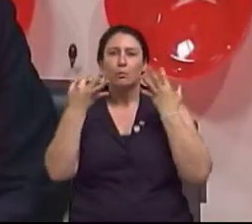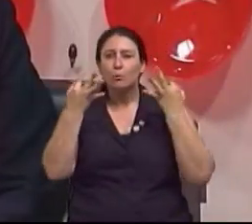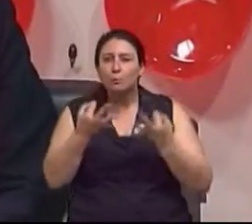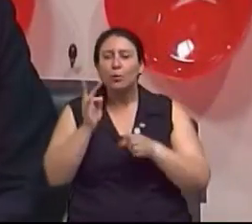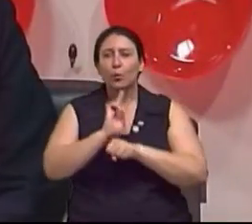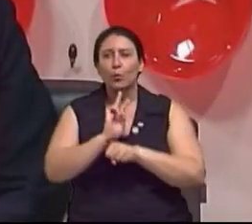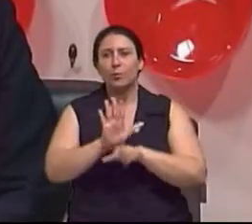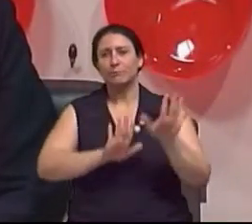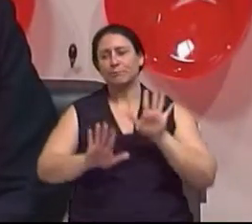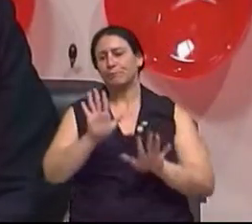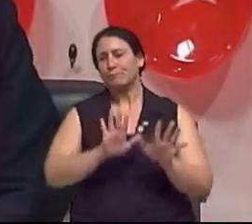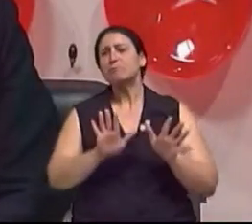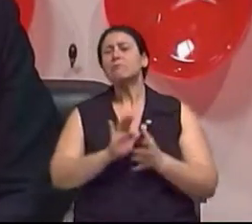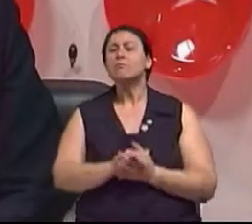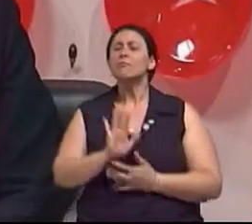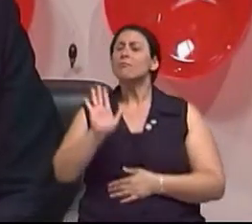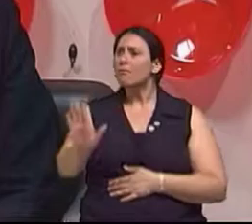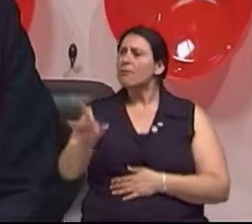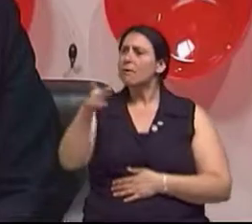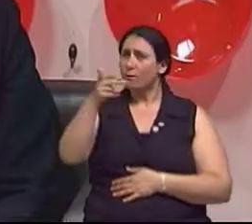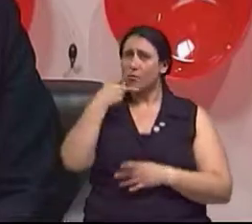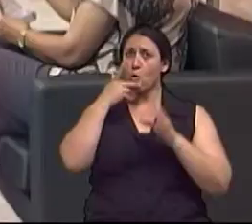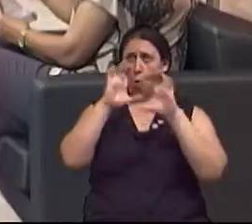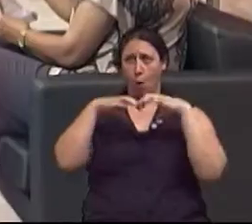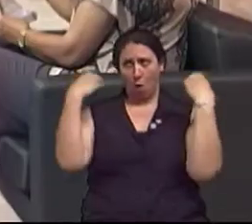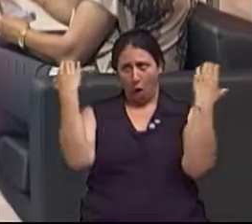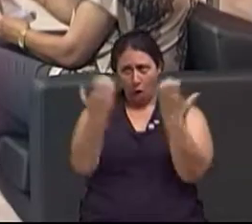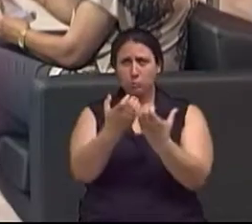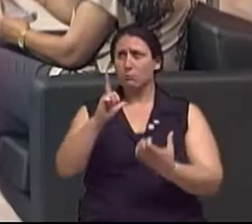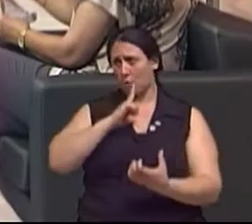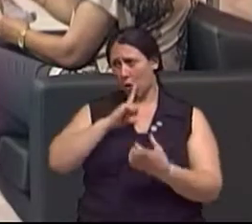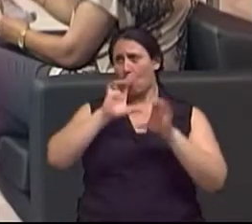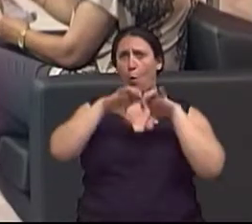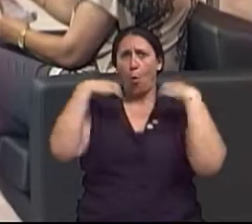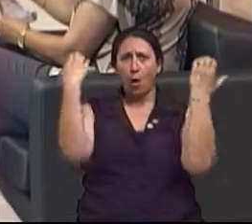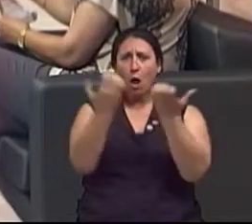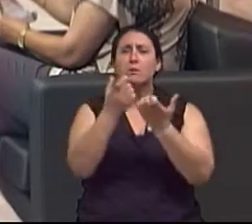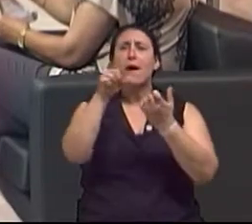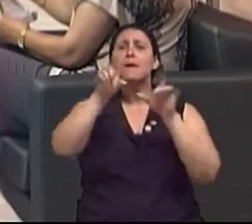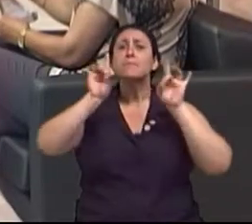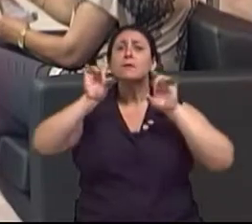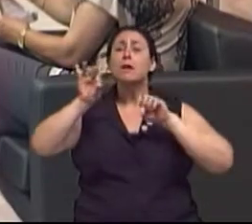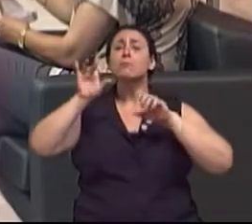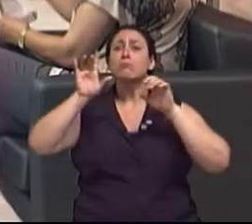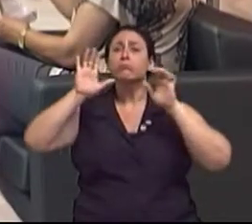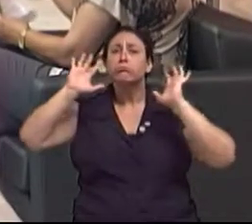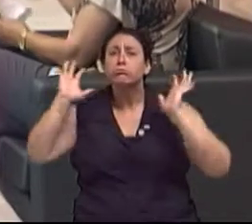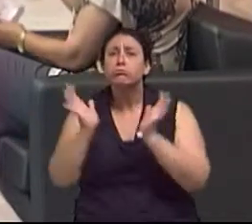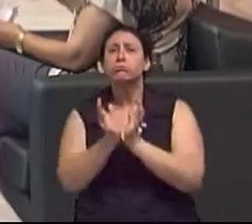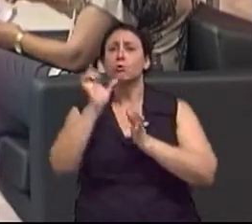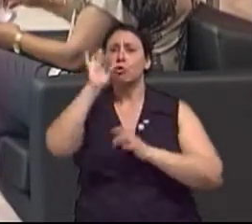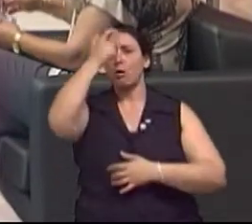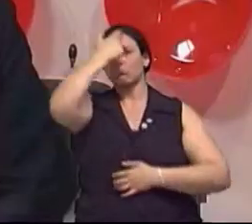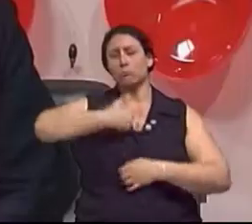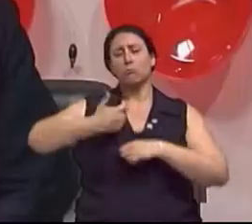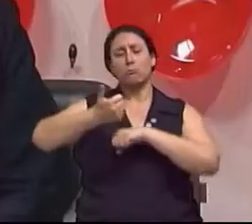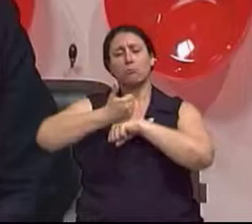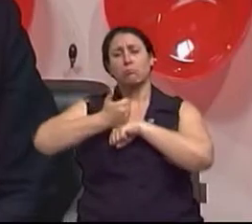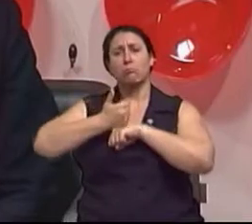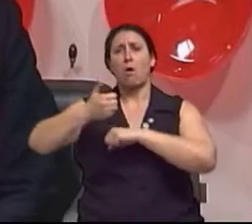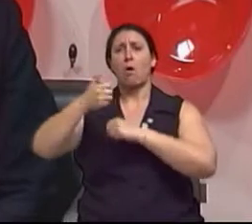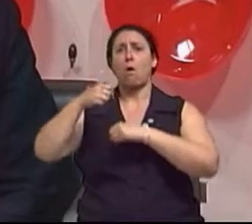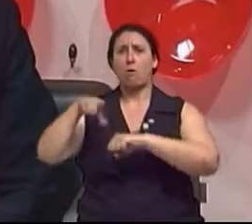Vamos falar bastante. Certo. Então, ele é só para especialistas? É um congresso? Sim, é um congresso voltado para o dermatologista, não é? Vai ser realizar